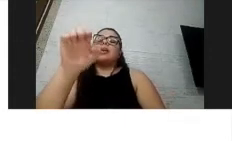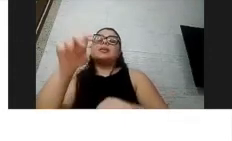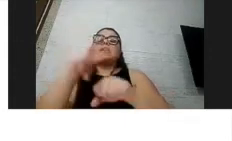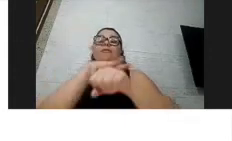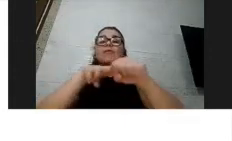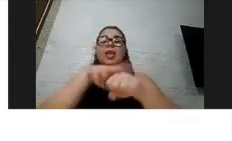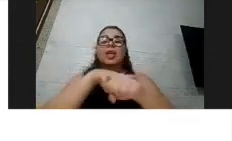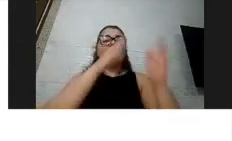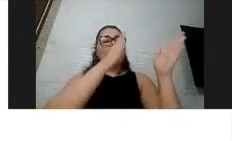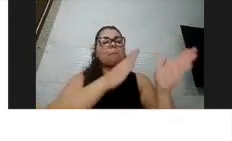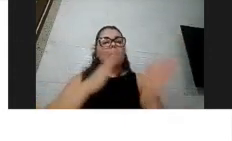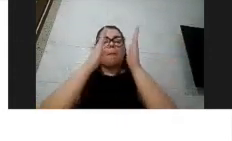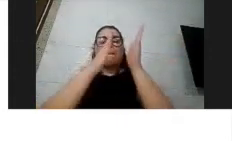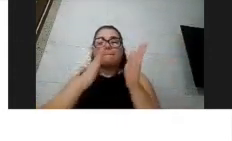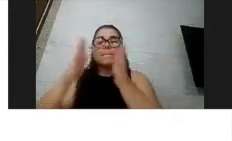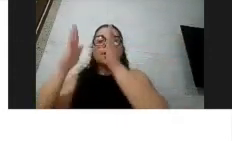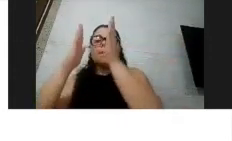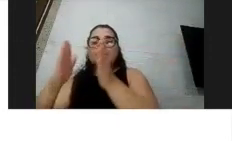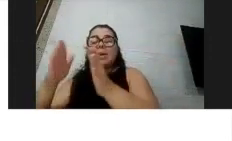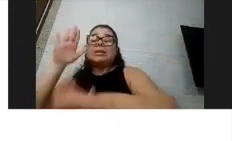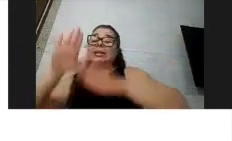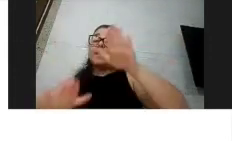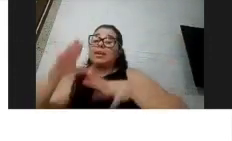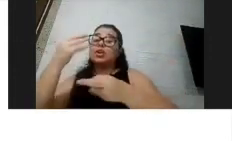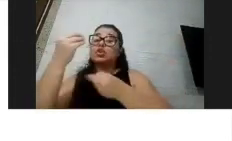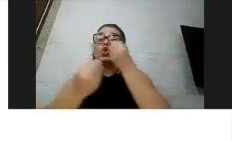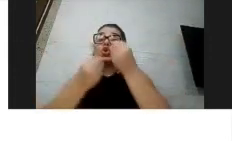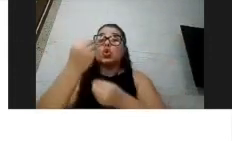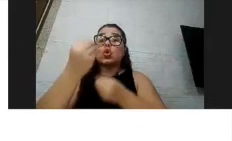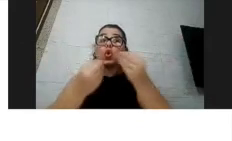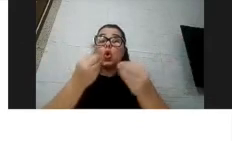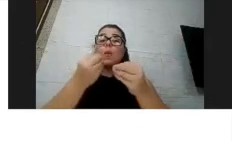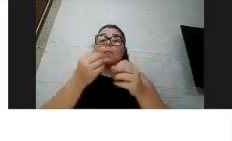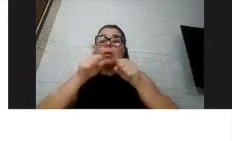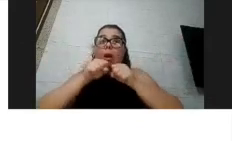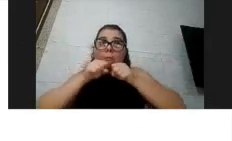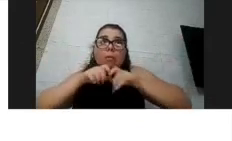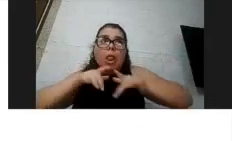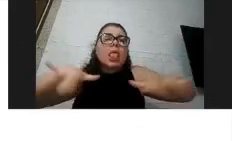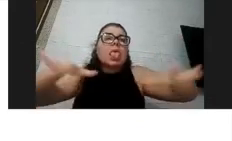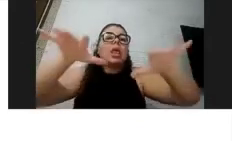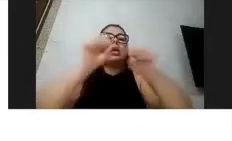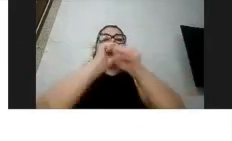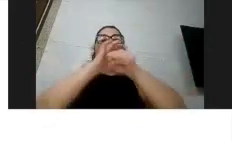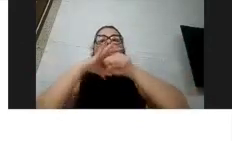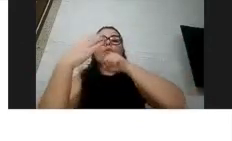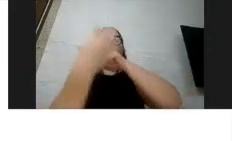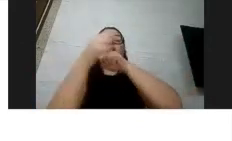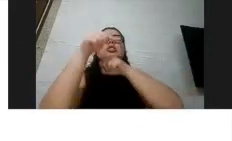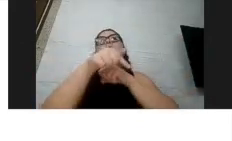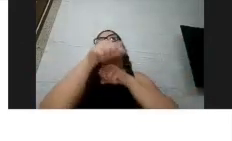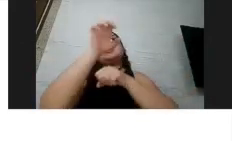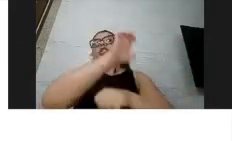progredindo, dependendo da situação da infecção naquela cidade ou naquele estado, então